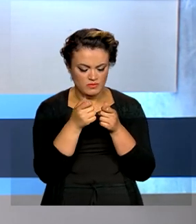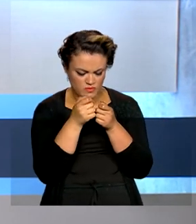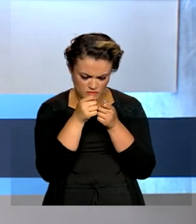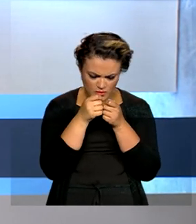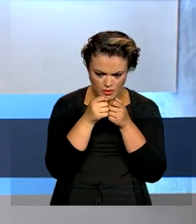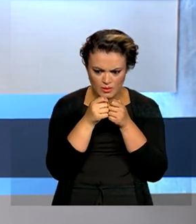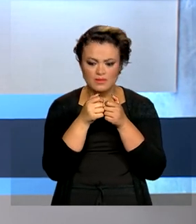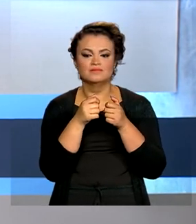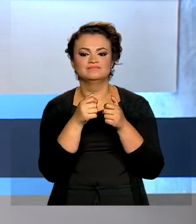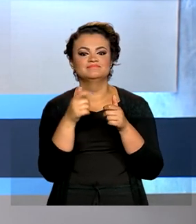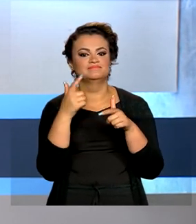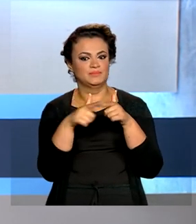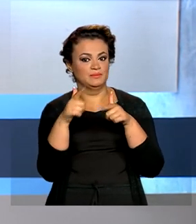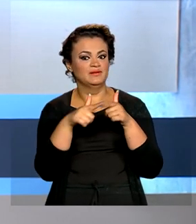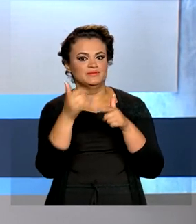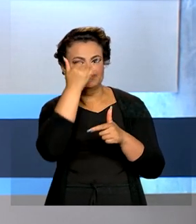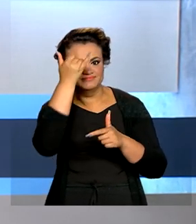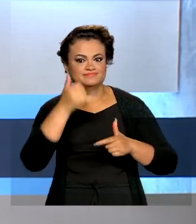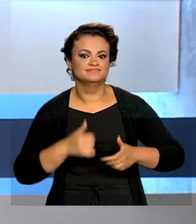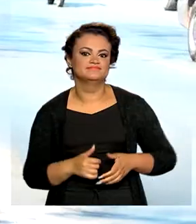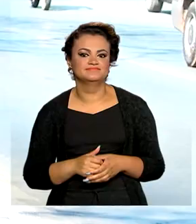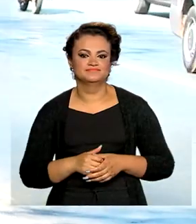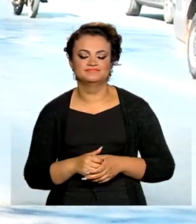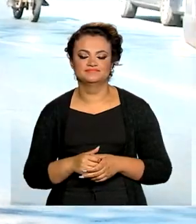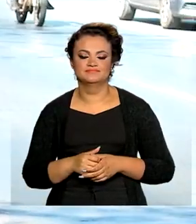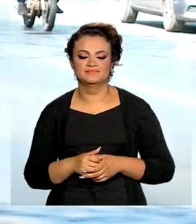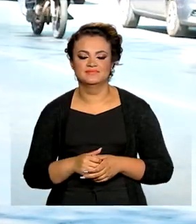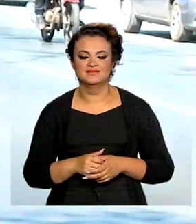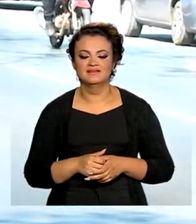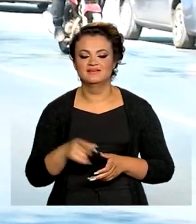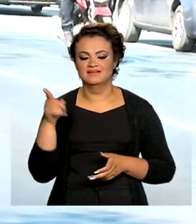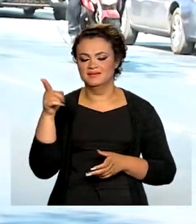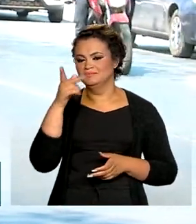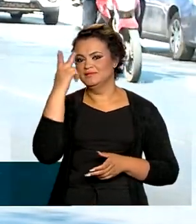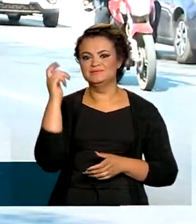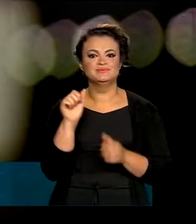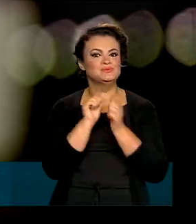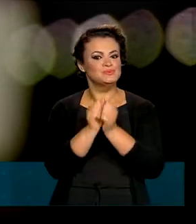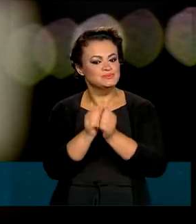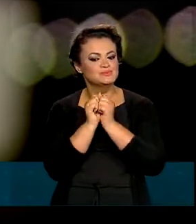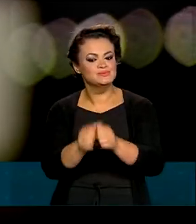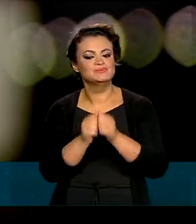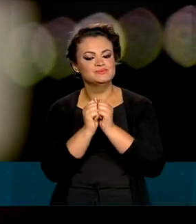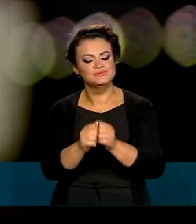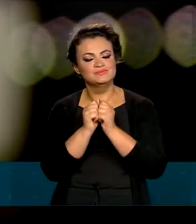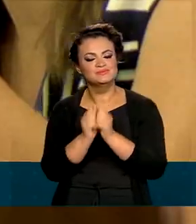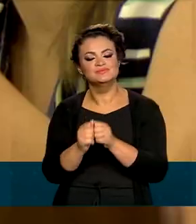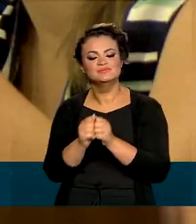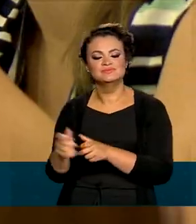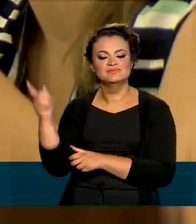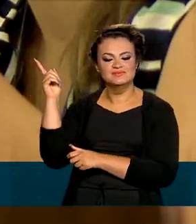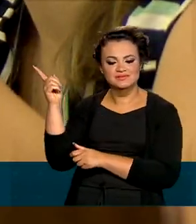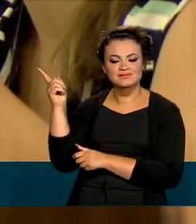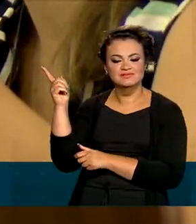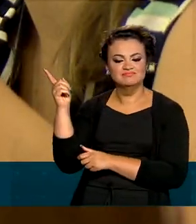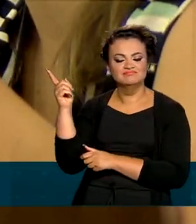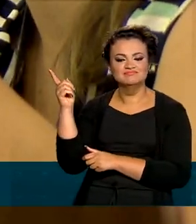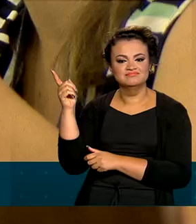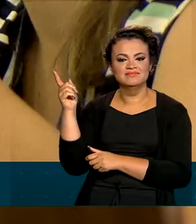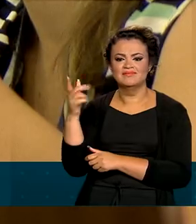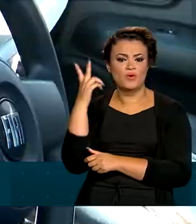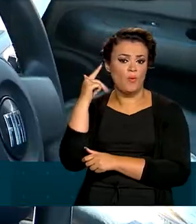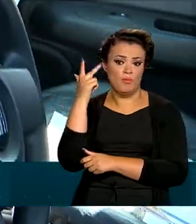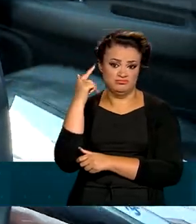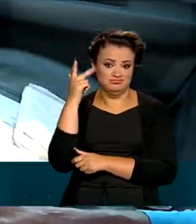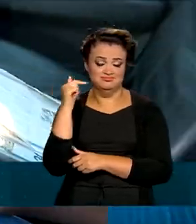aparelho pode causar acidentes. Ninguém desgruda dele. O uso do celular é cada dia mais